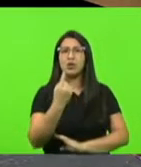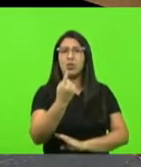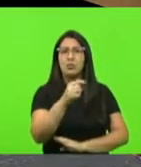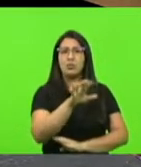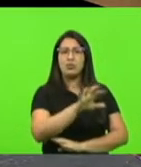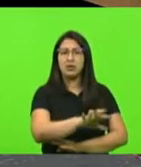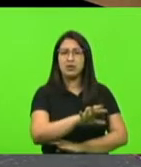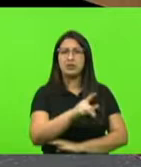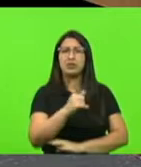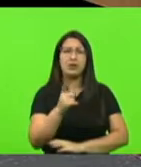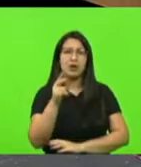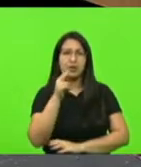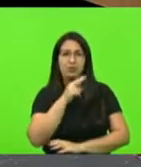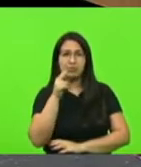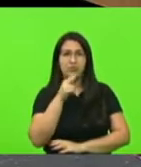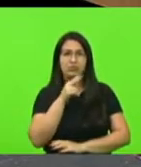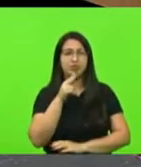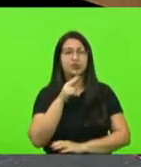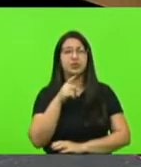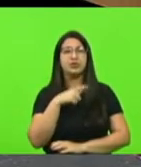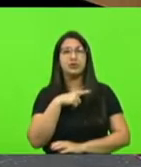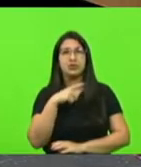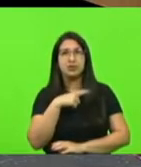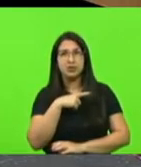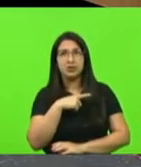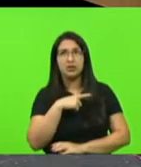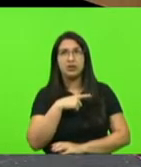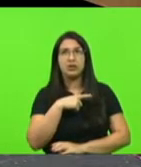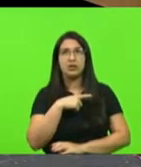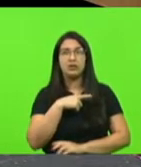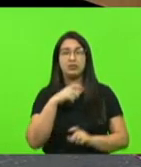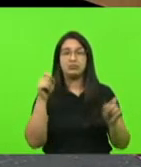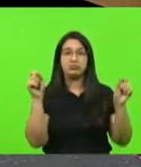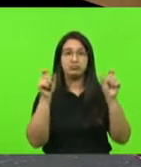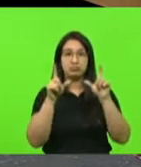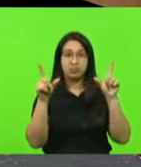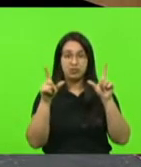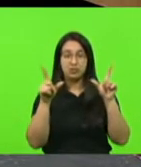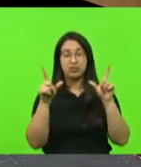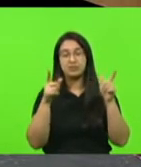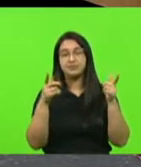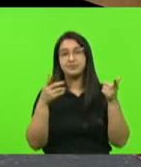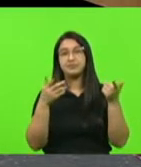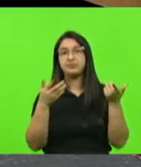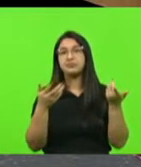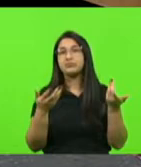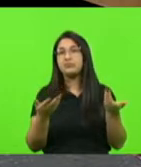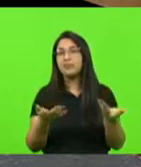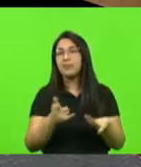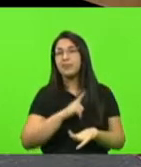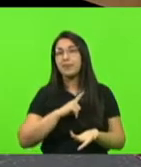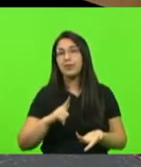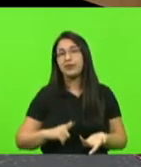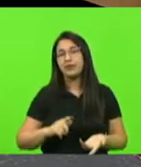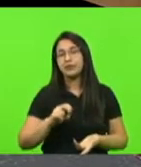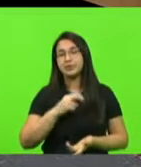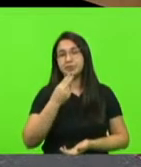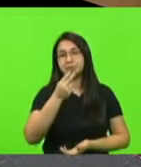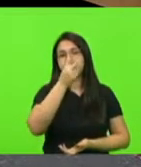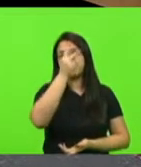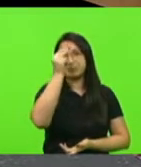está em estado máximo de alerta, ela acabe, o governo ou o prefeito,